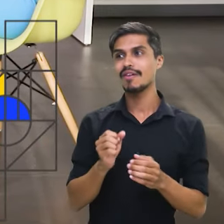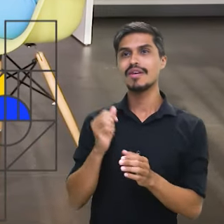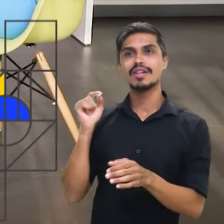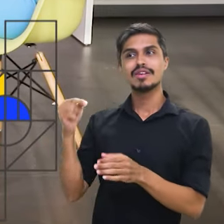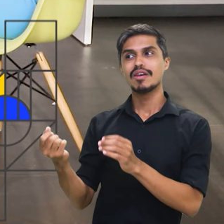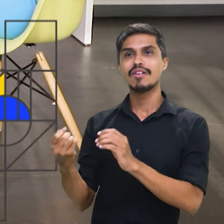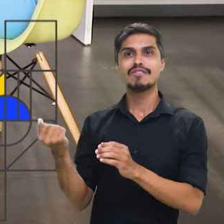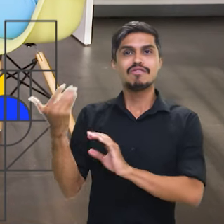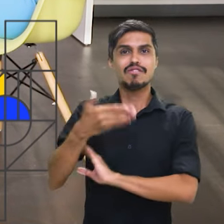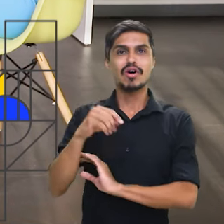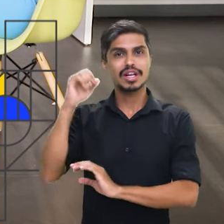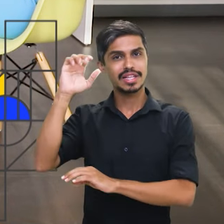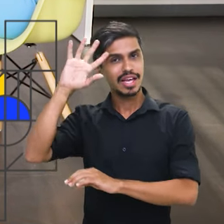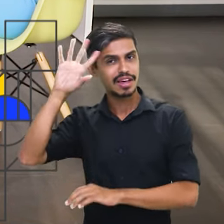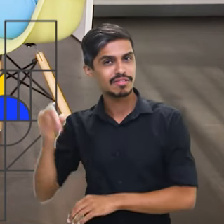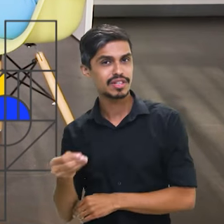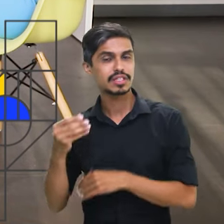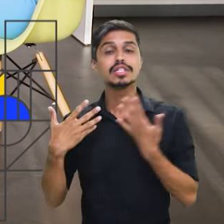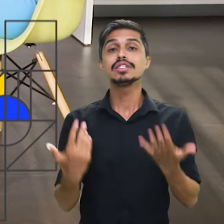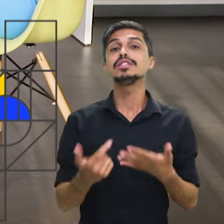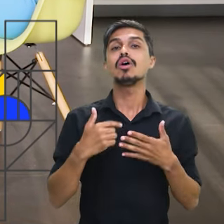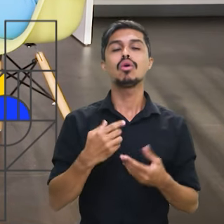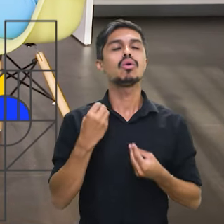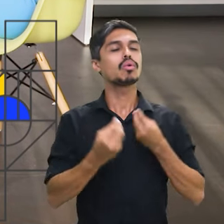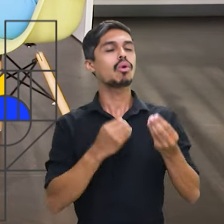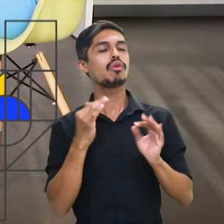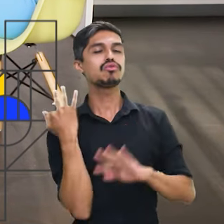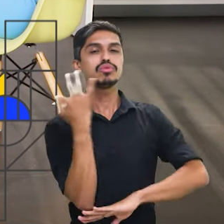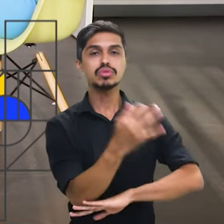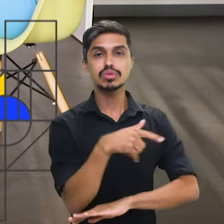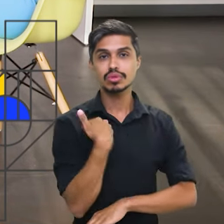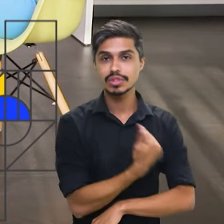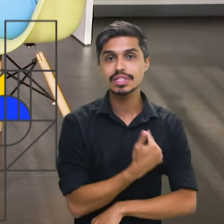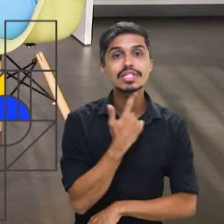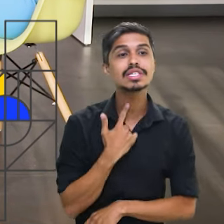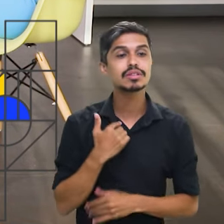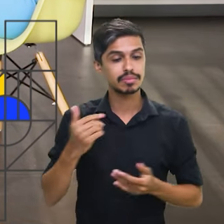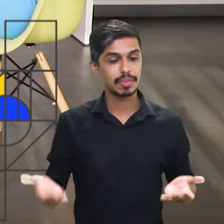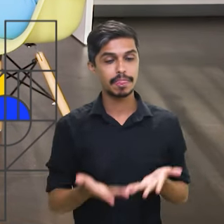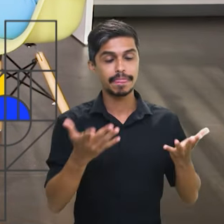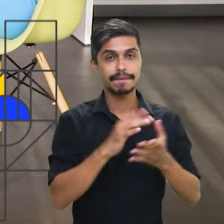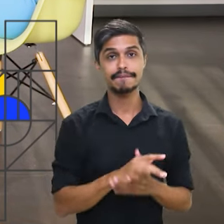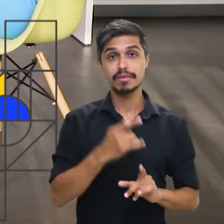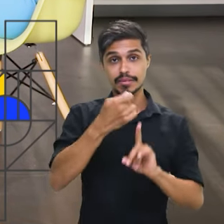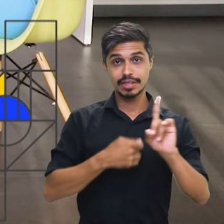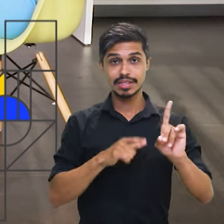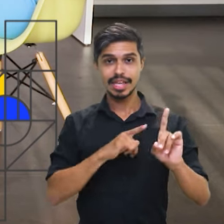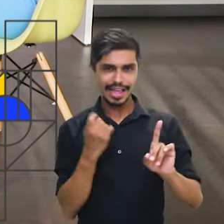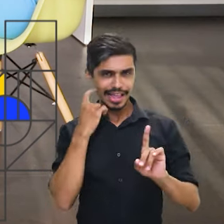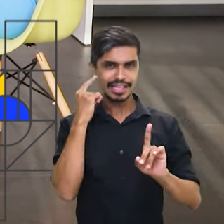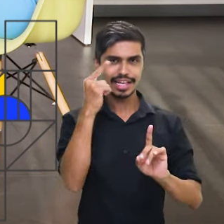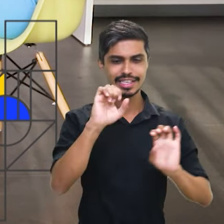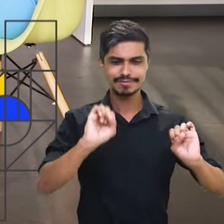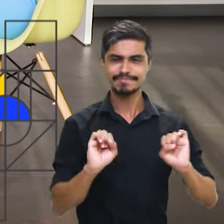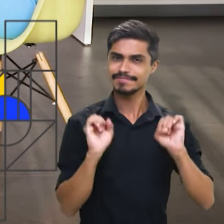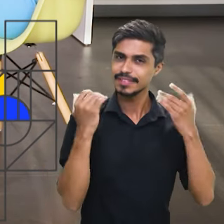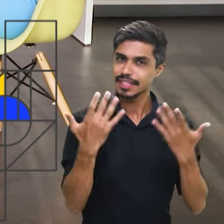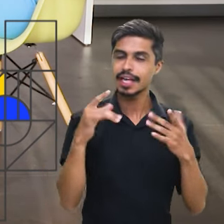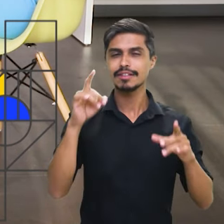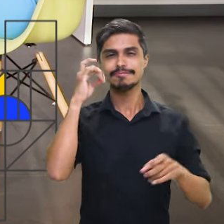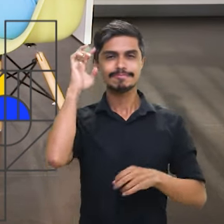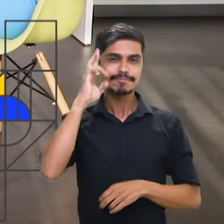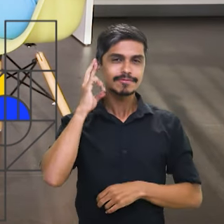também, que destino nós vamos dar? O que a gente quer de desenvolvimento para essa população? O mês tem essa ideia, celebrar,